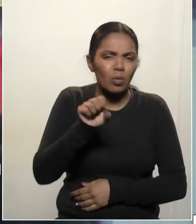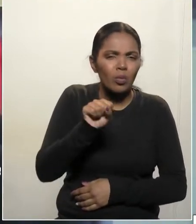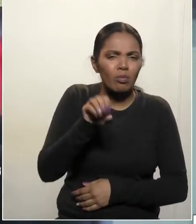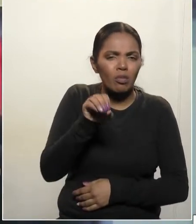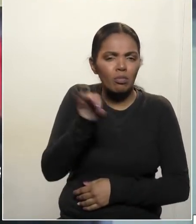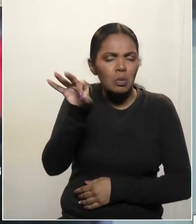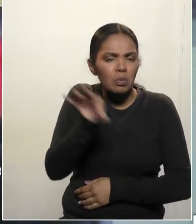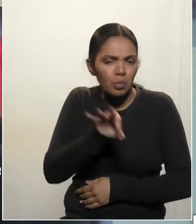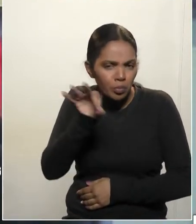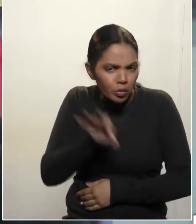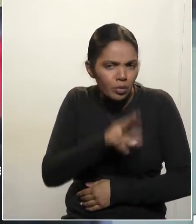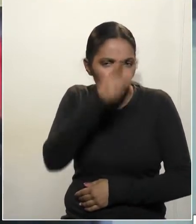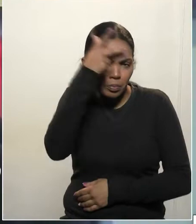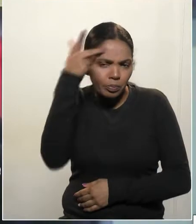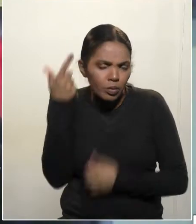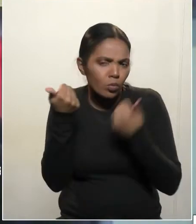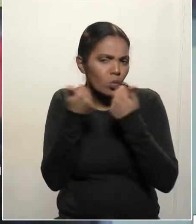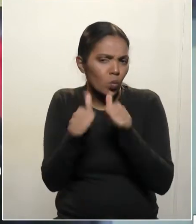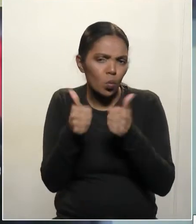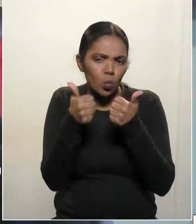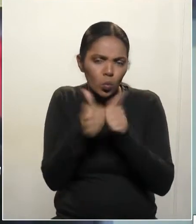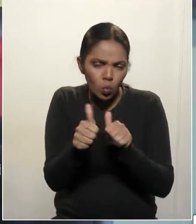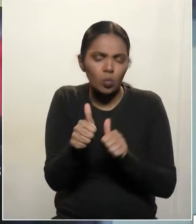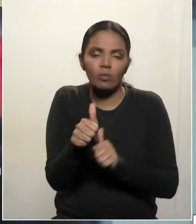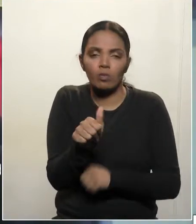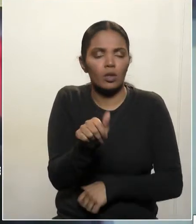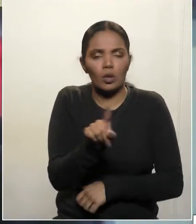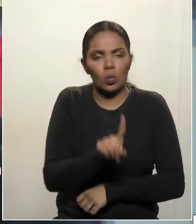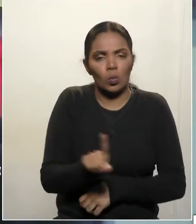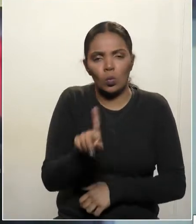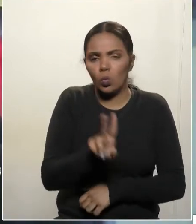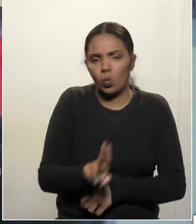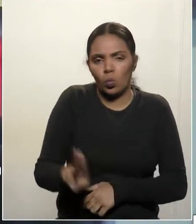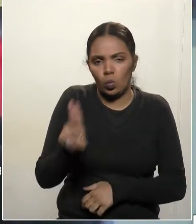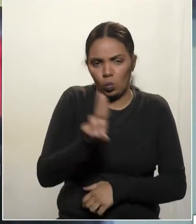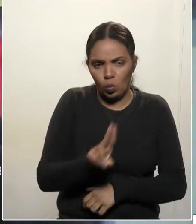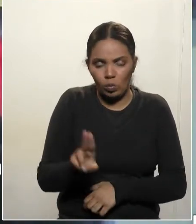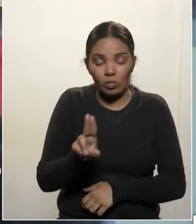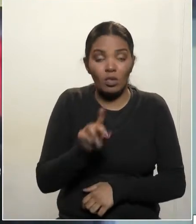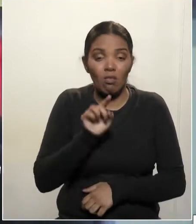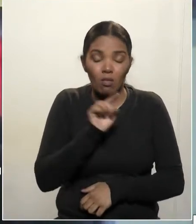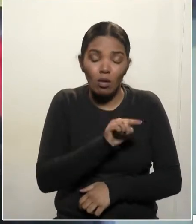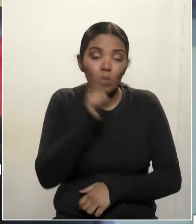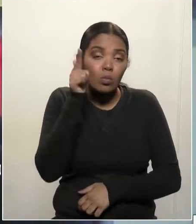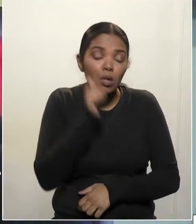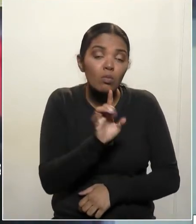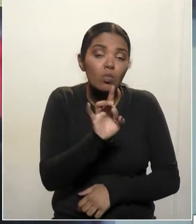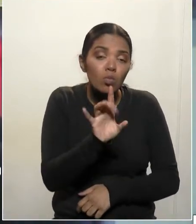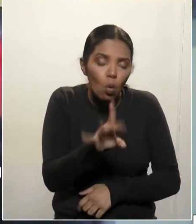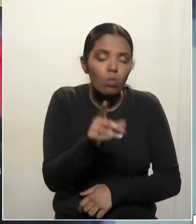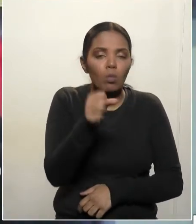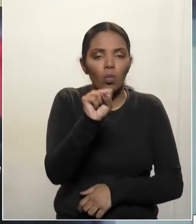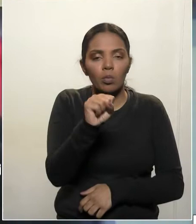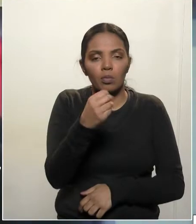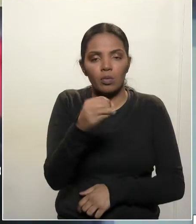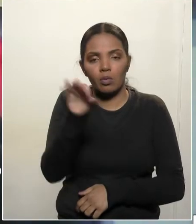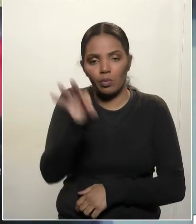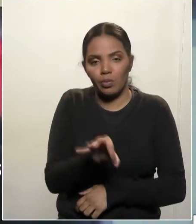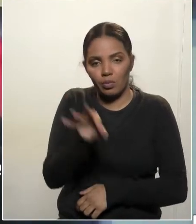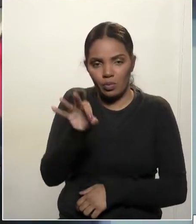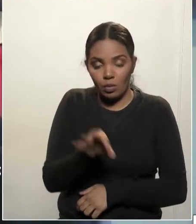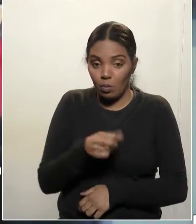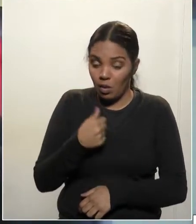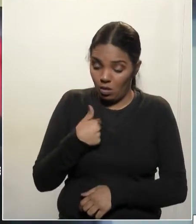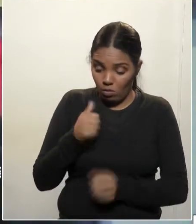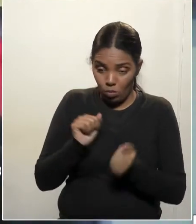passageiros, não estando hoje transportando 80% dos seus passageiros. Eu e o deputado Romanelli